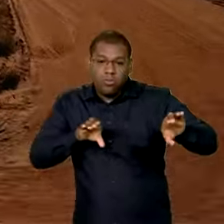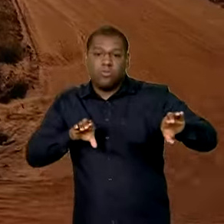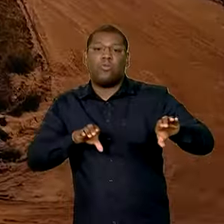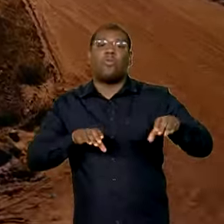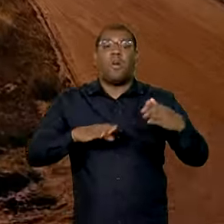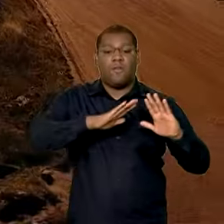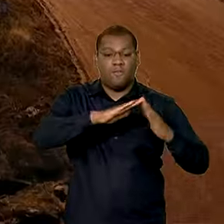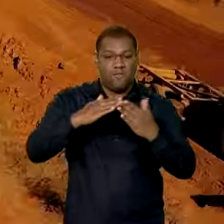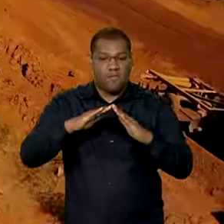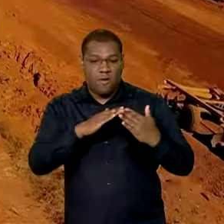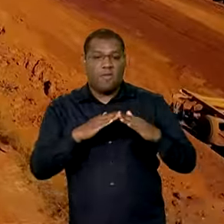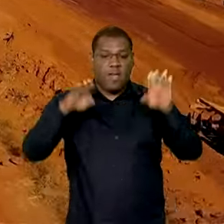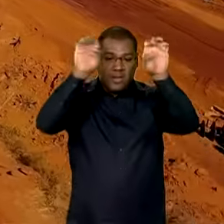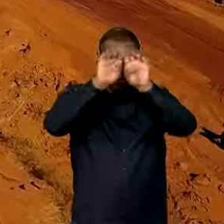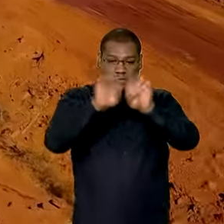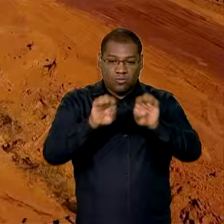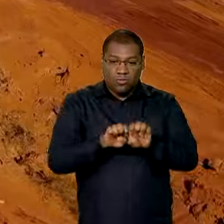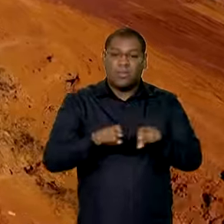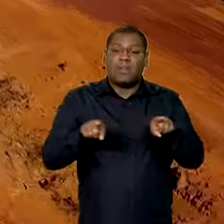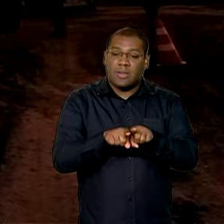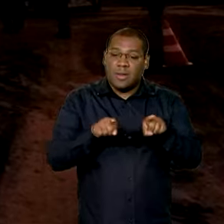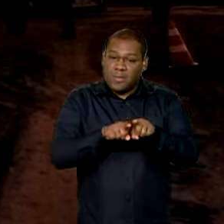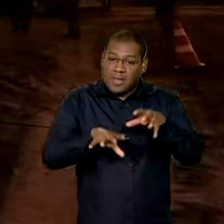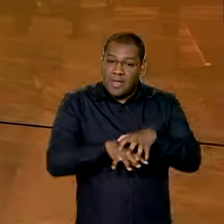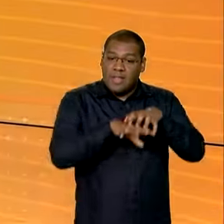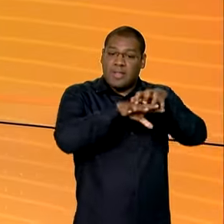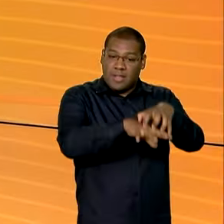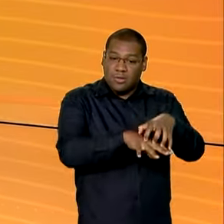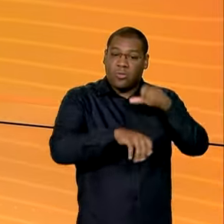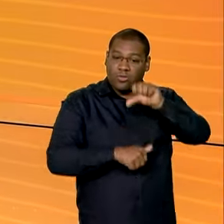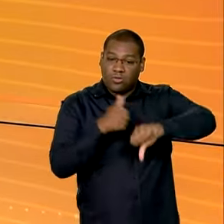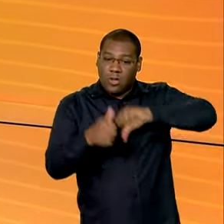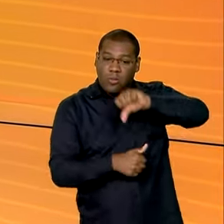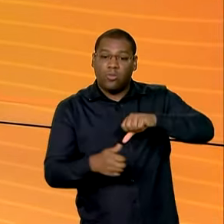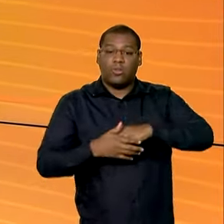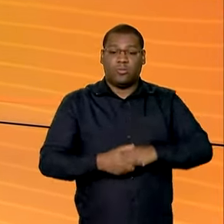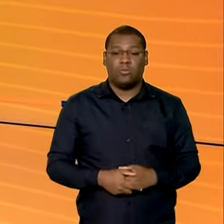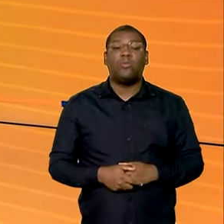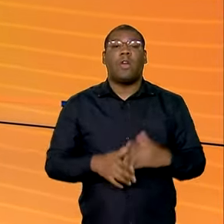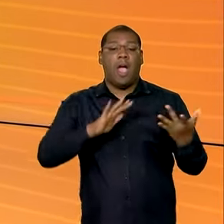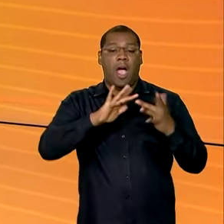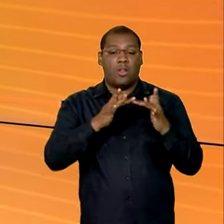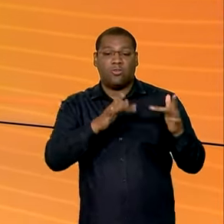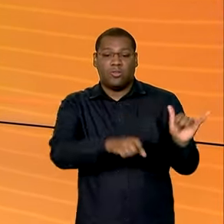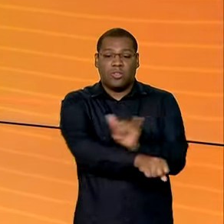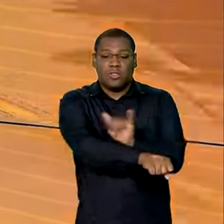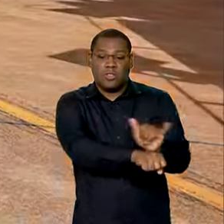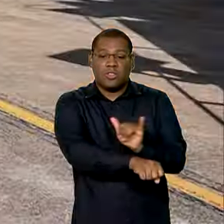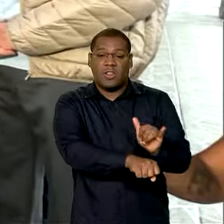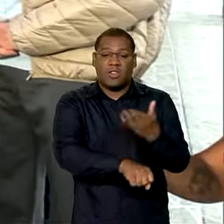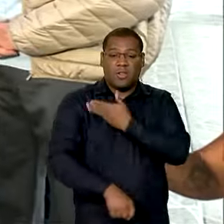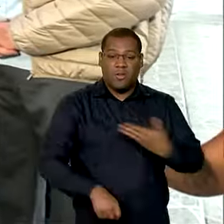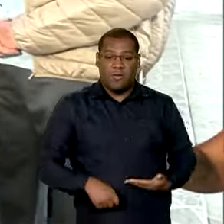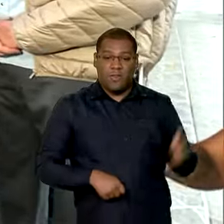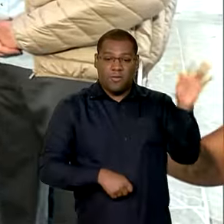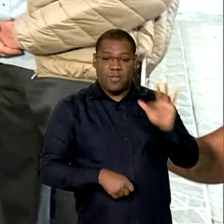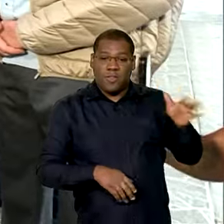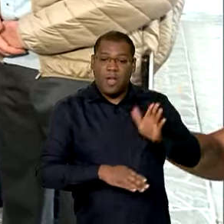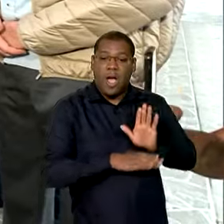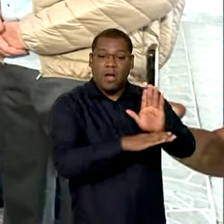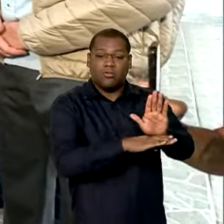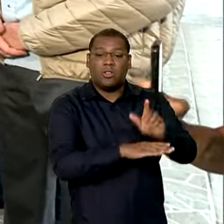urbanização de favelas e renovação da frota de transporte. Ações federais do Rio Grande do Sul, governo entrega